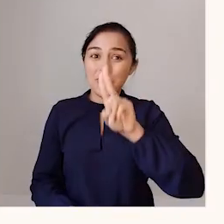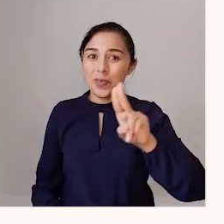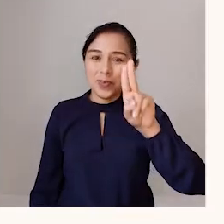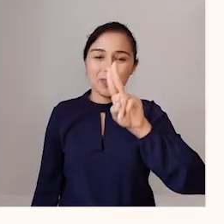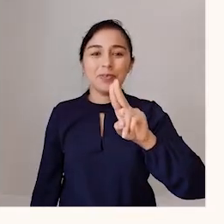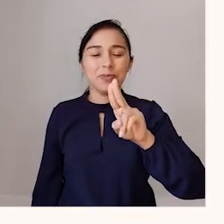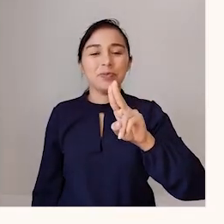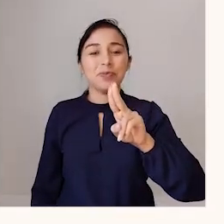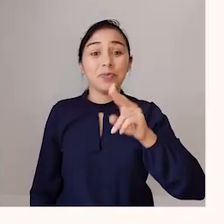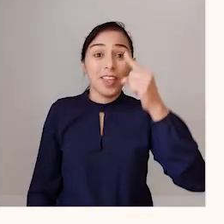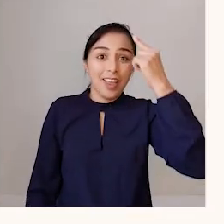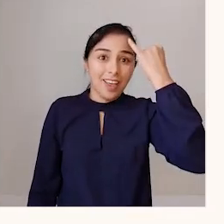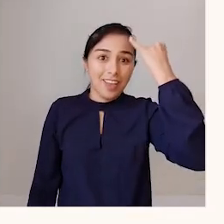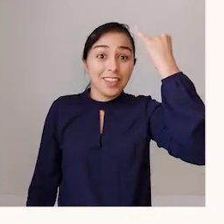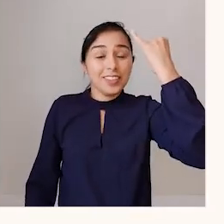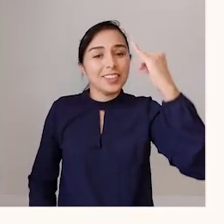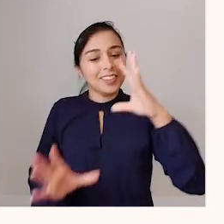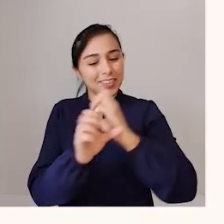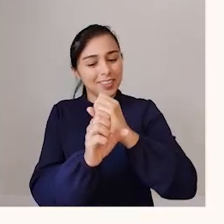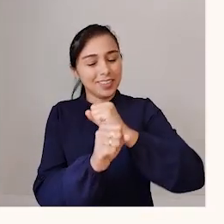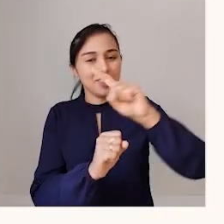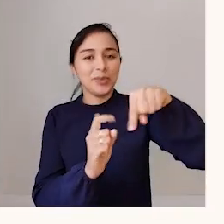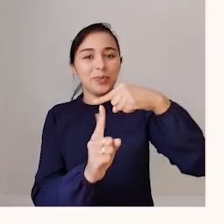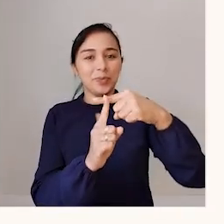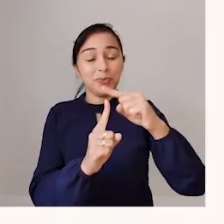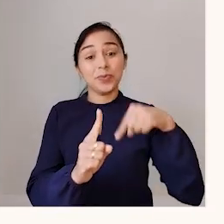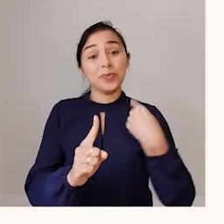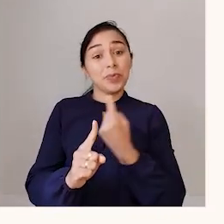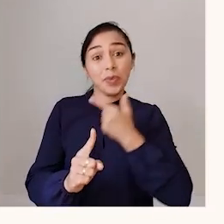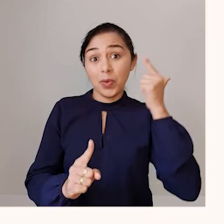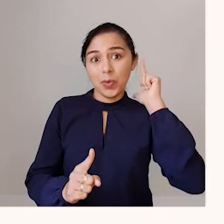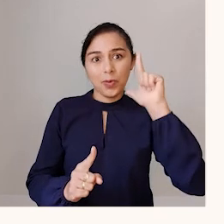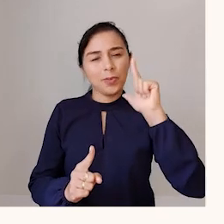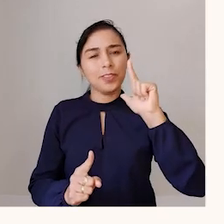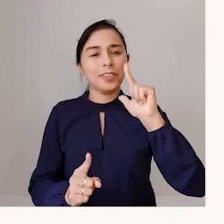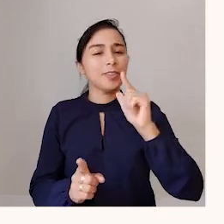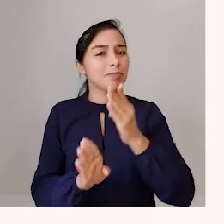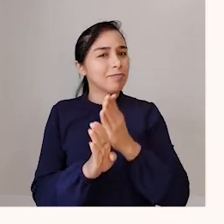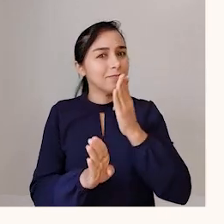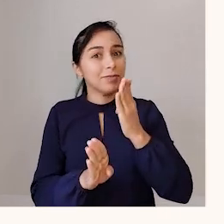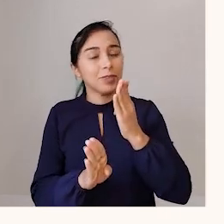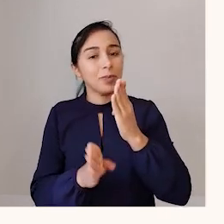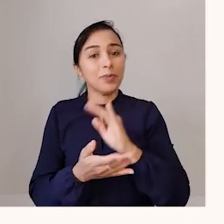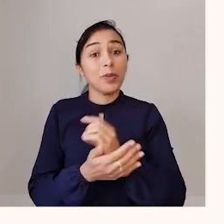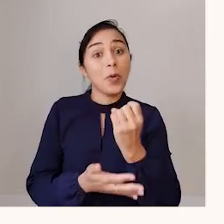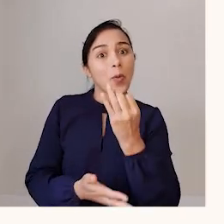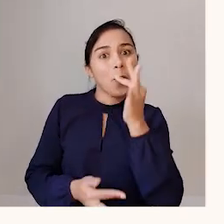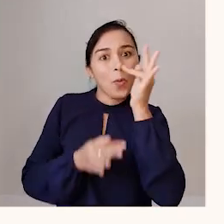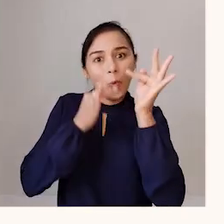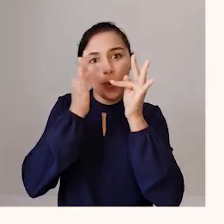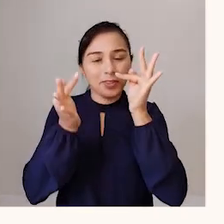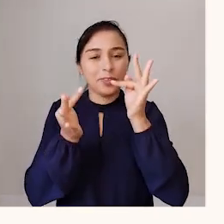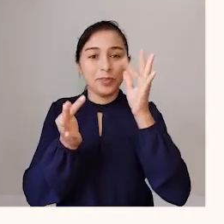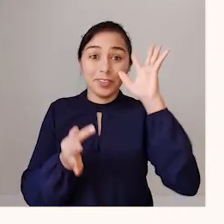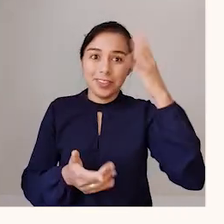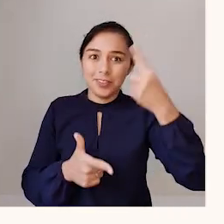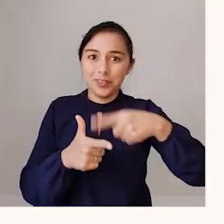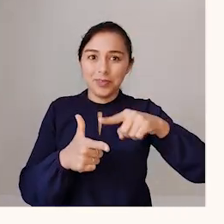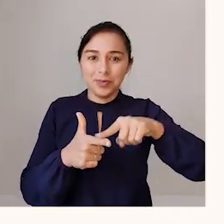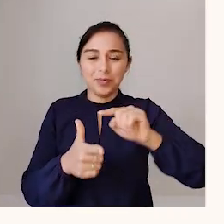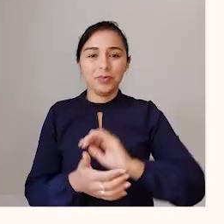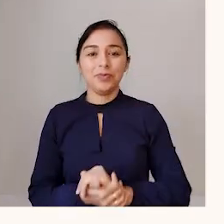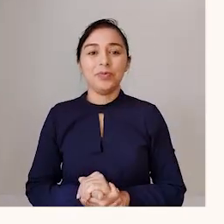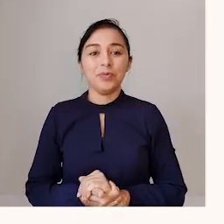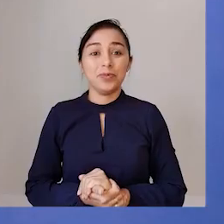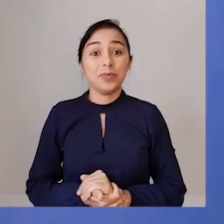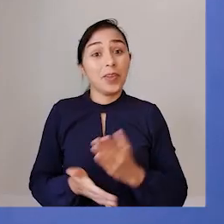princípio, a ideia da adição, nós conseguimos facilmente resolver esse problema. Chegando